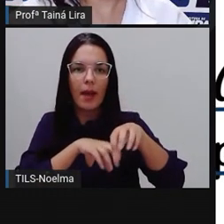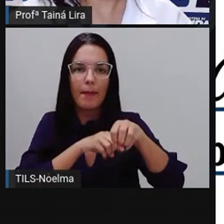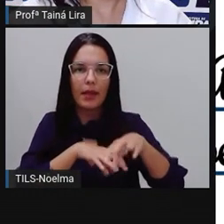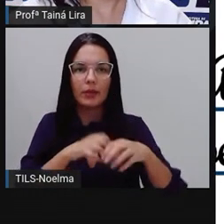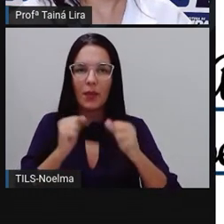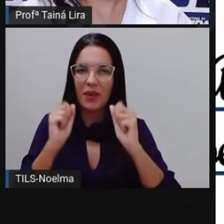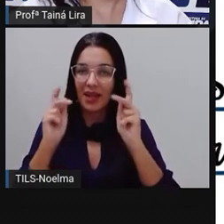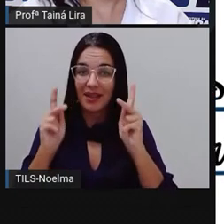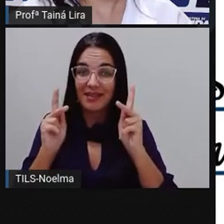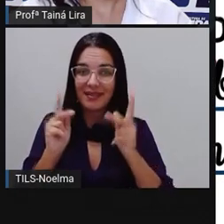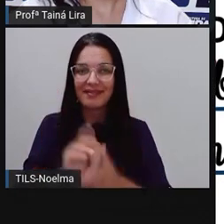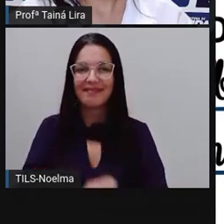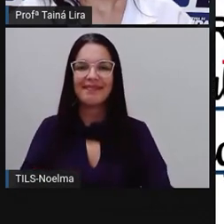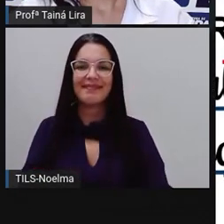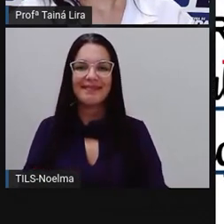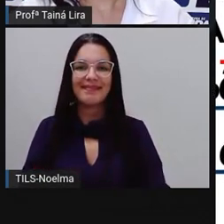bom?